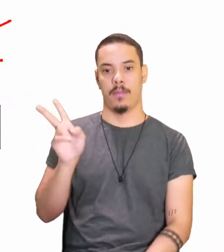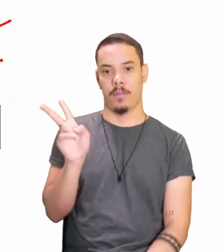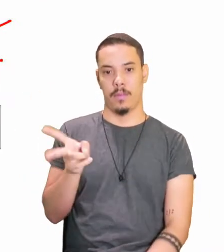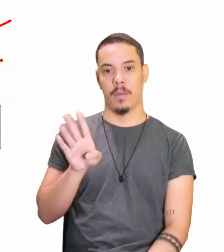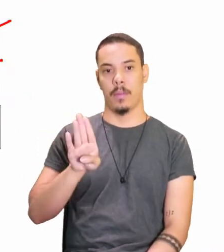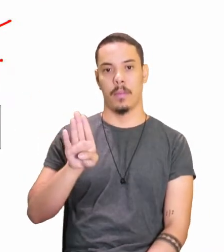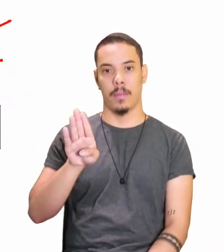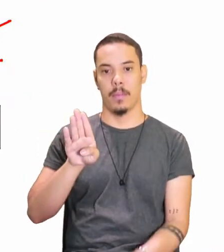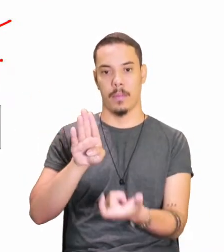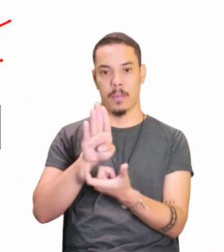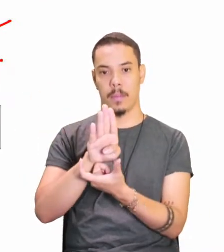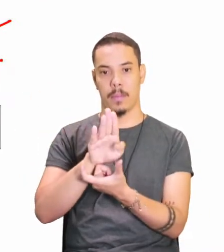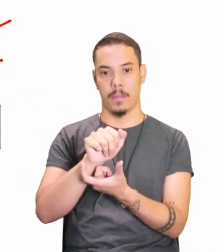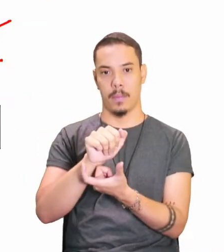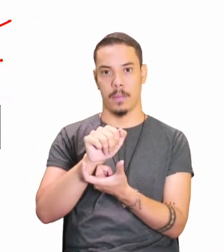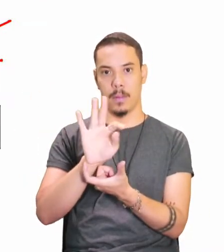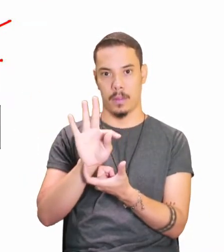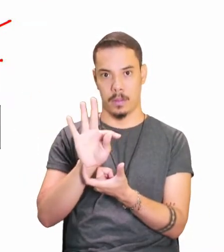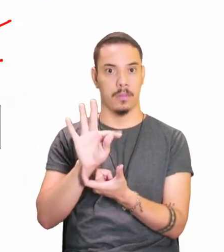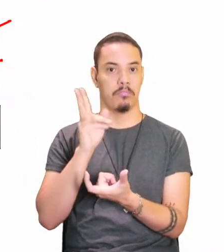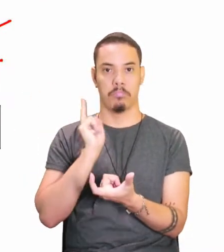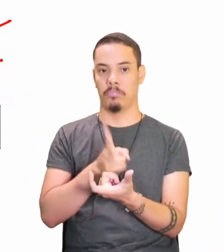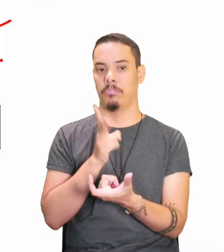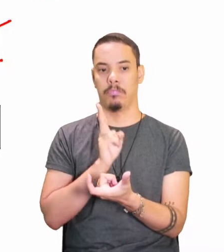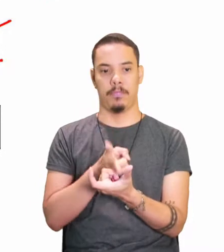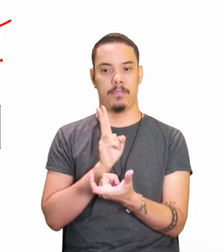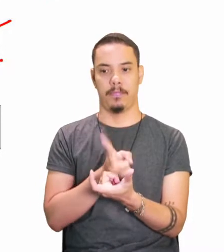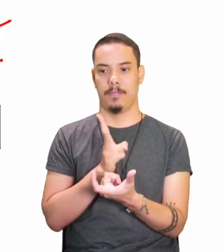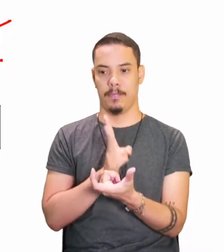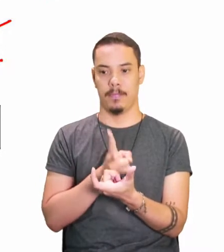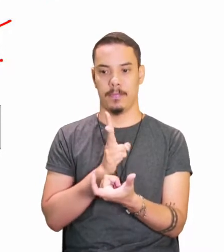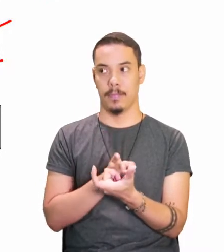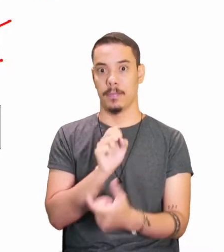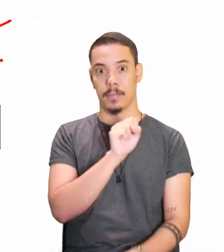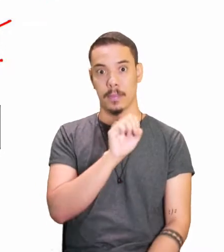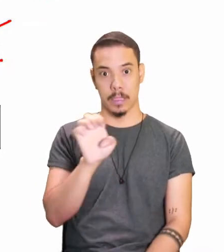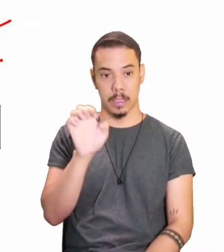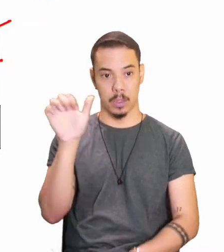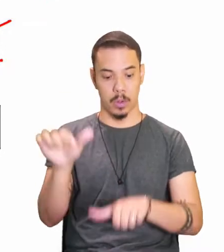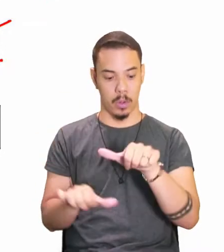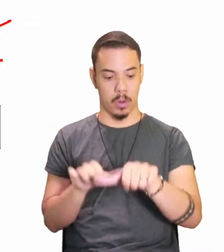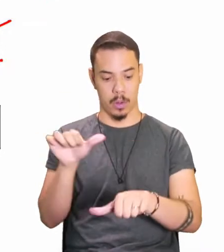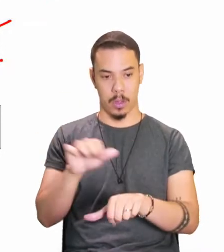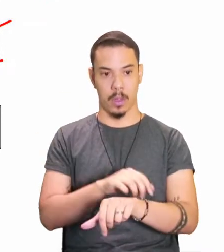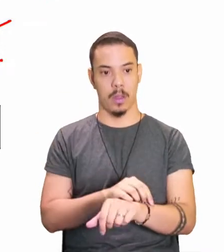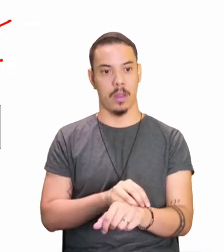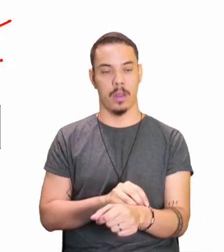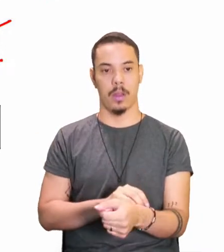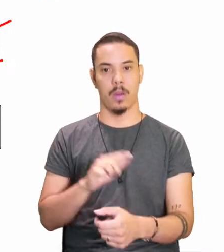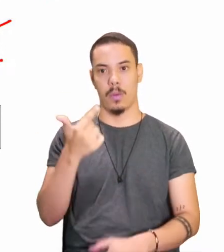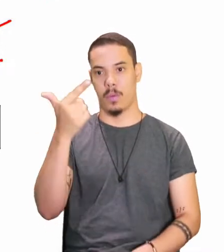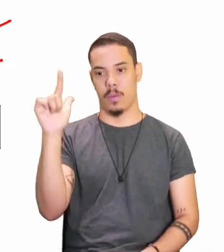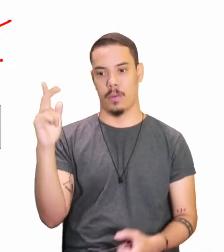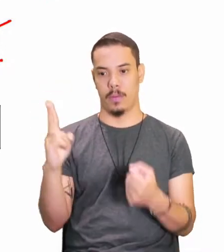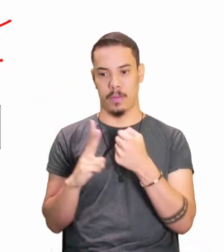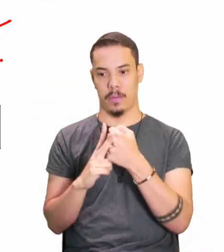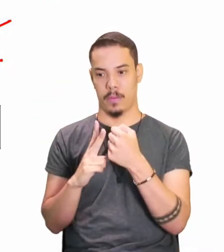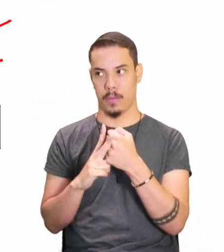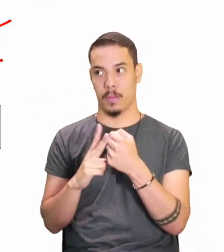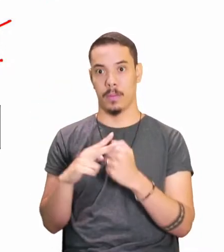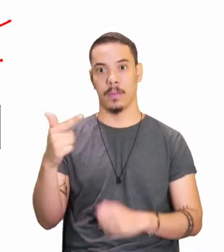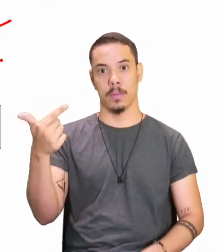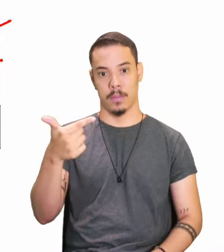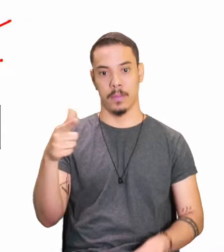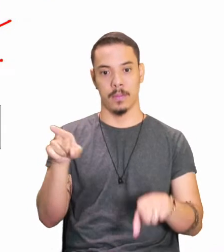o mesmo radical, assim, e se você trocar por outro verbo, da segunda